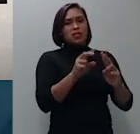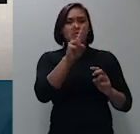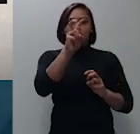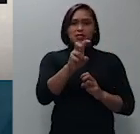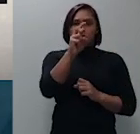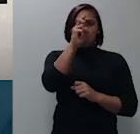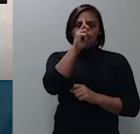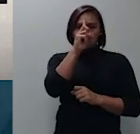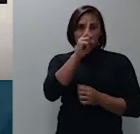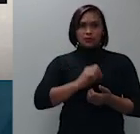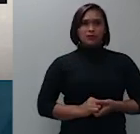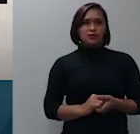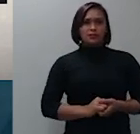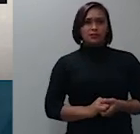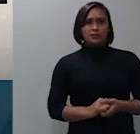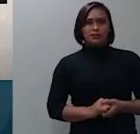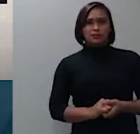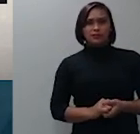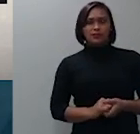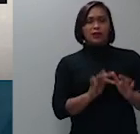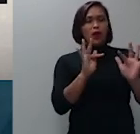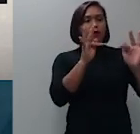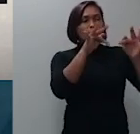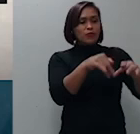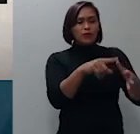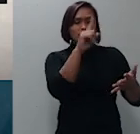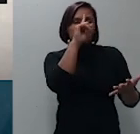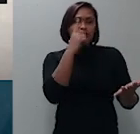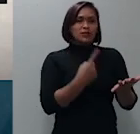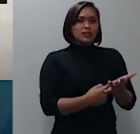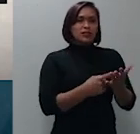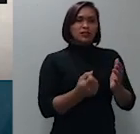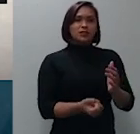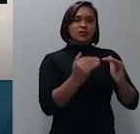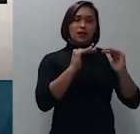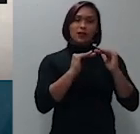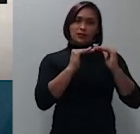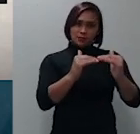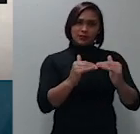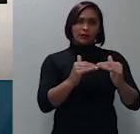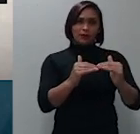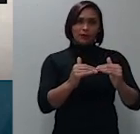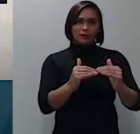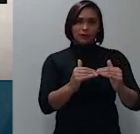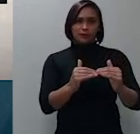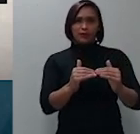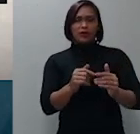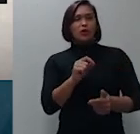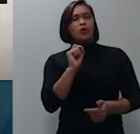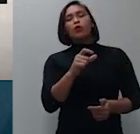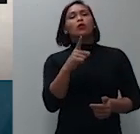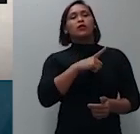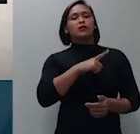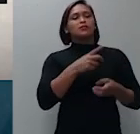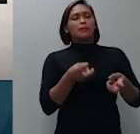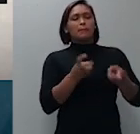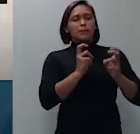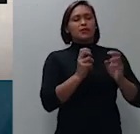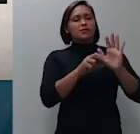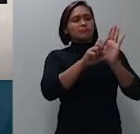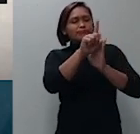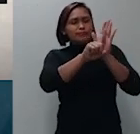findo o qual a decisão se torna estável o que nós temos que ver aqui e é essa minha